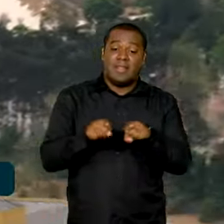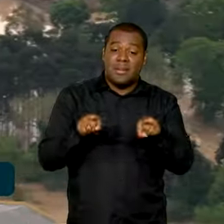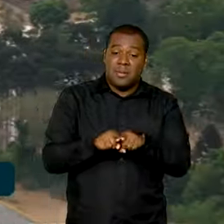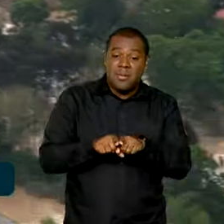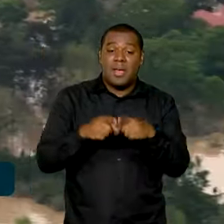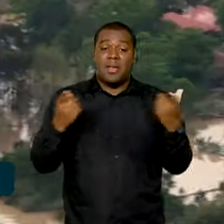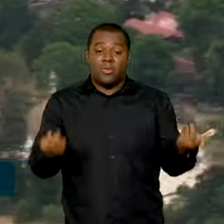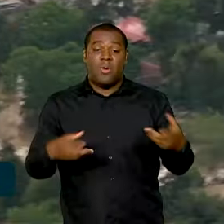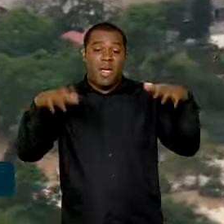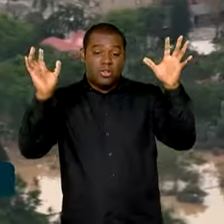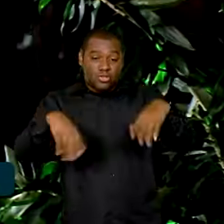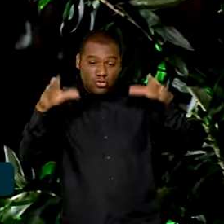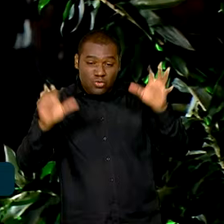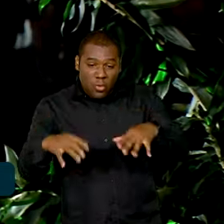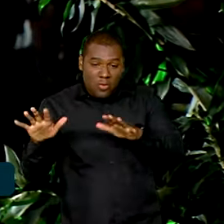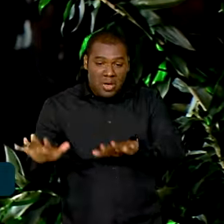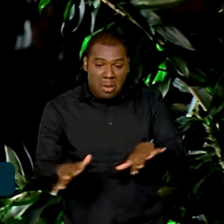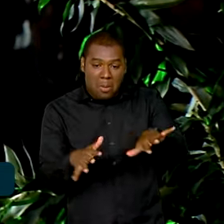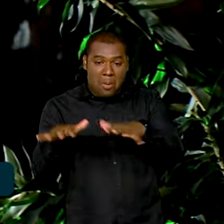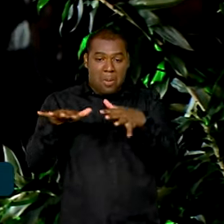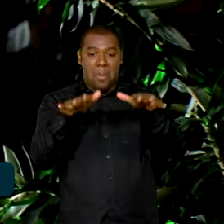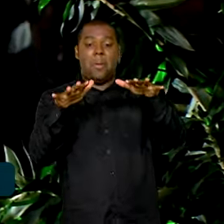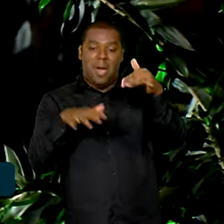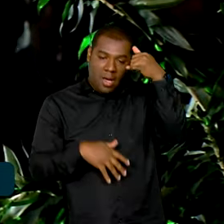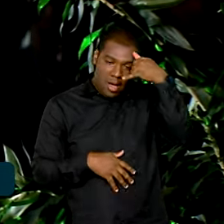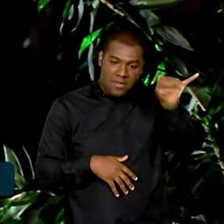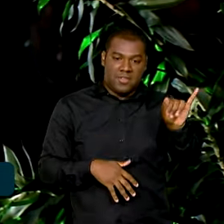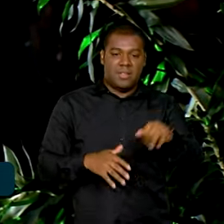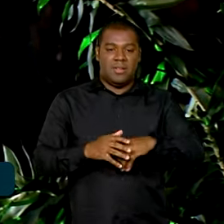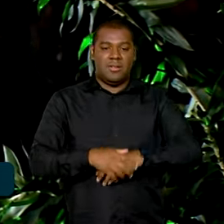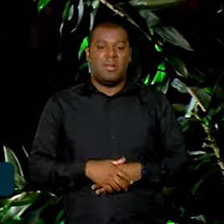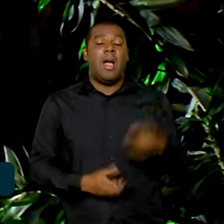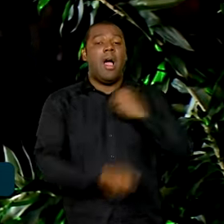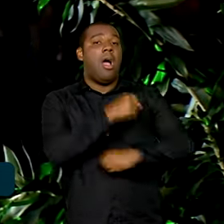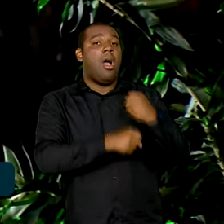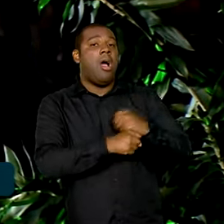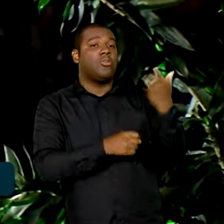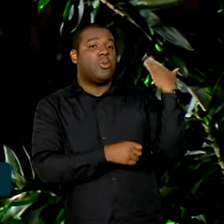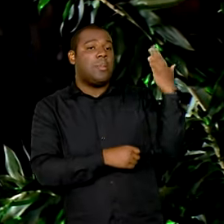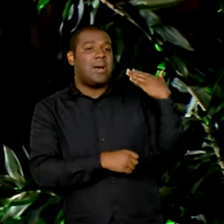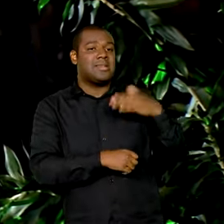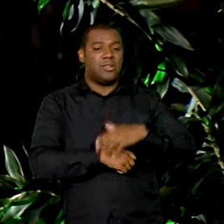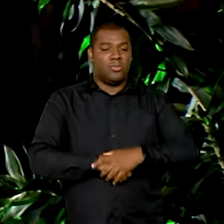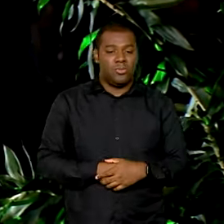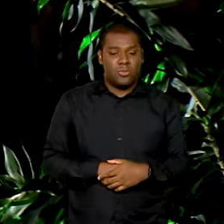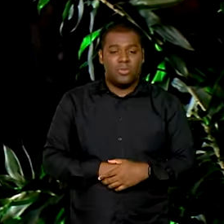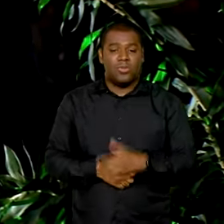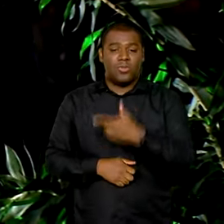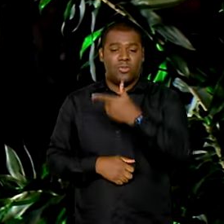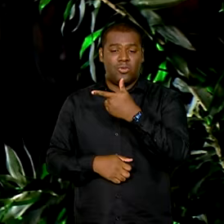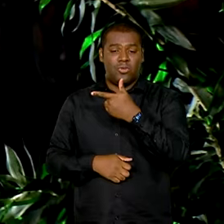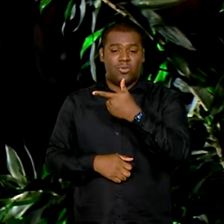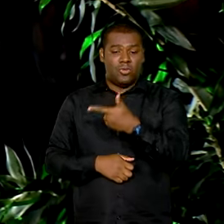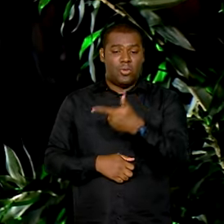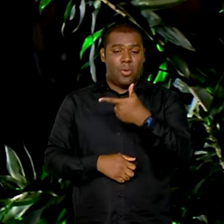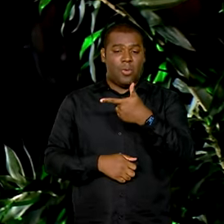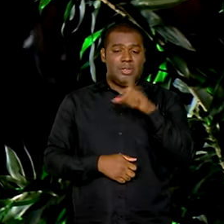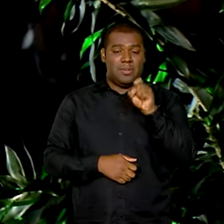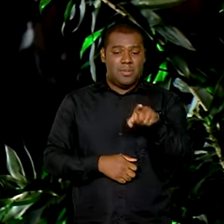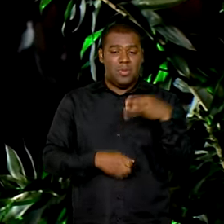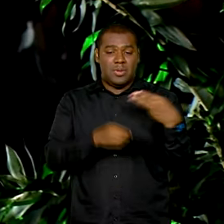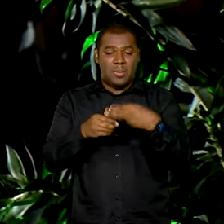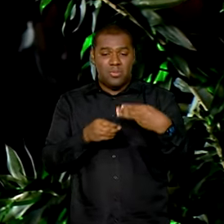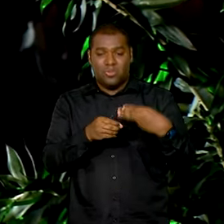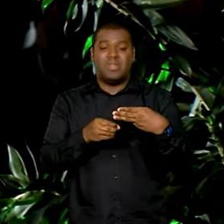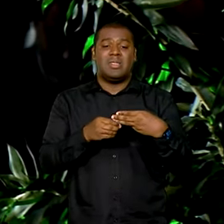de infraestrutura urbana. No ano passado nós tivemos 2.123 municípios que em algum